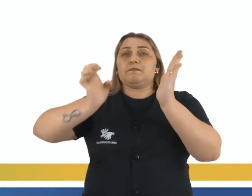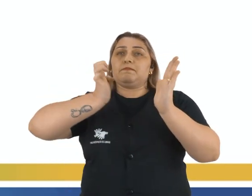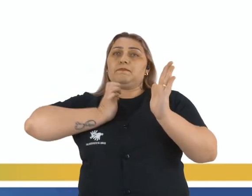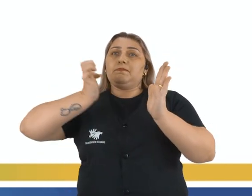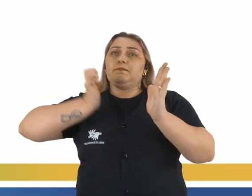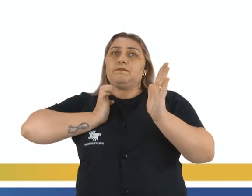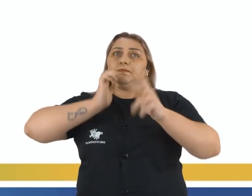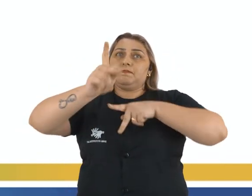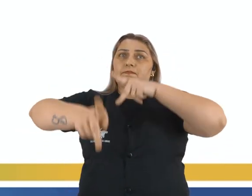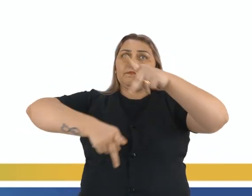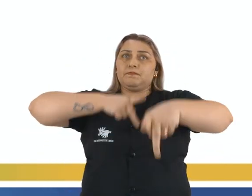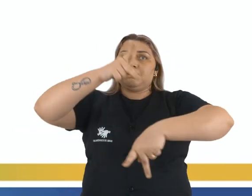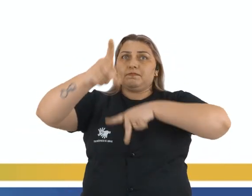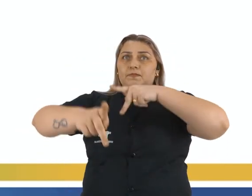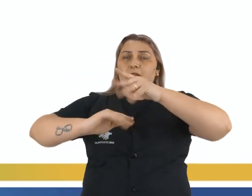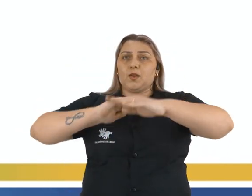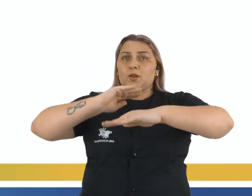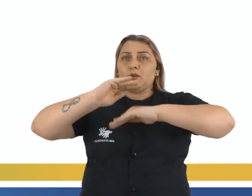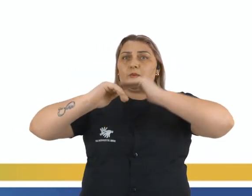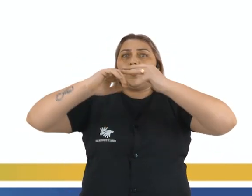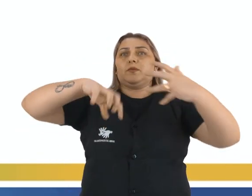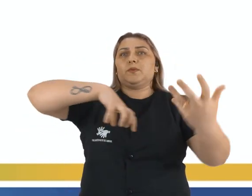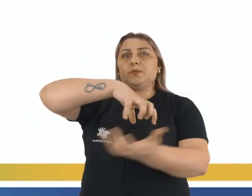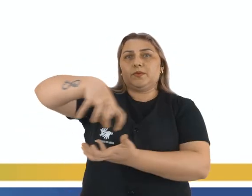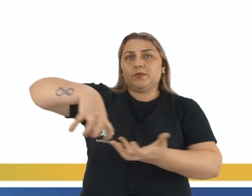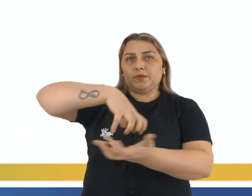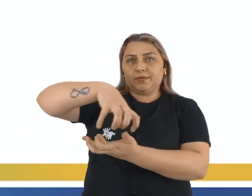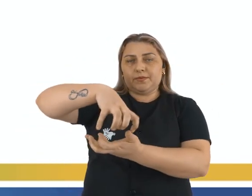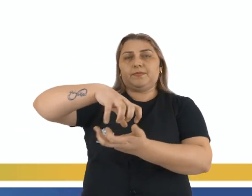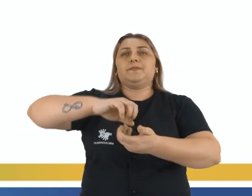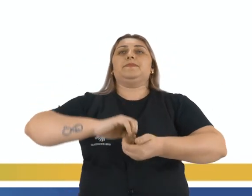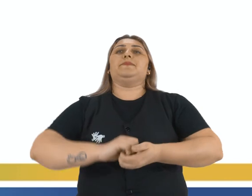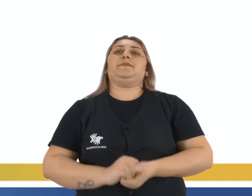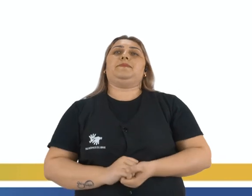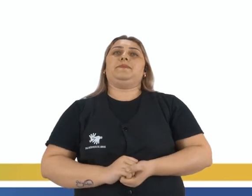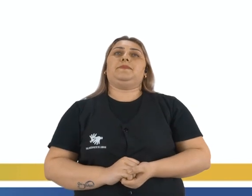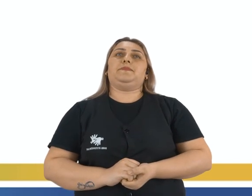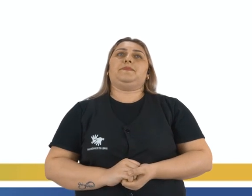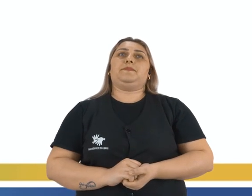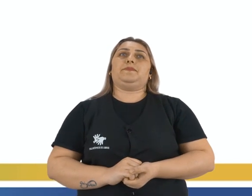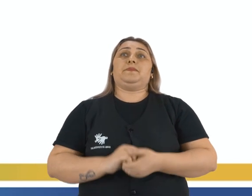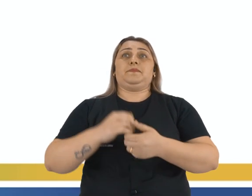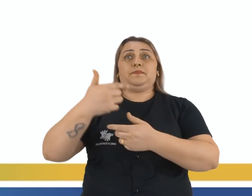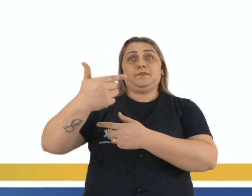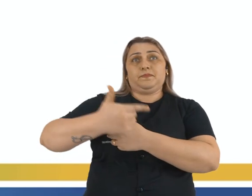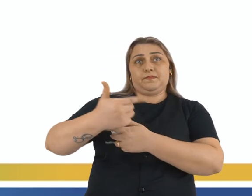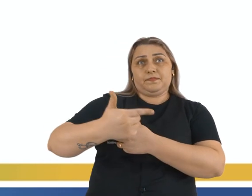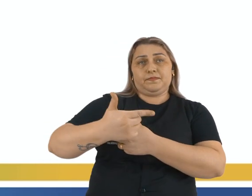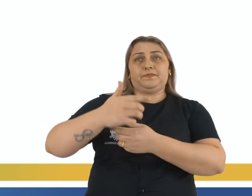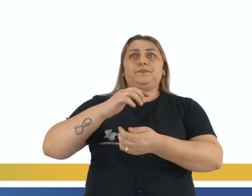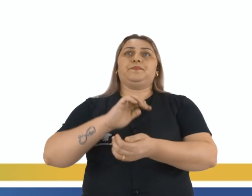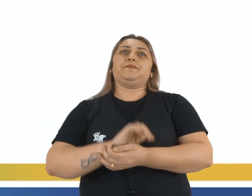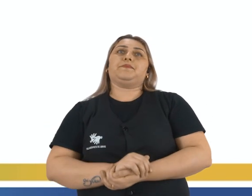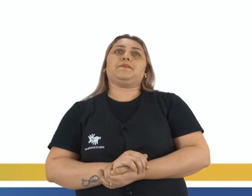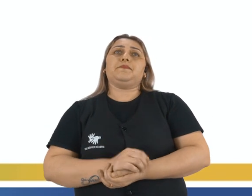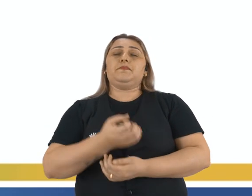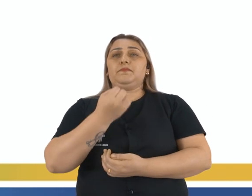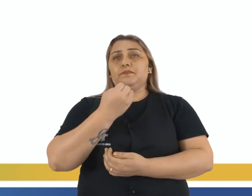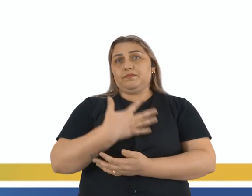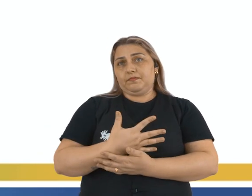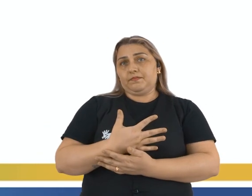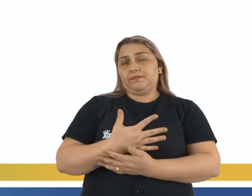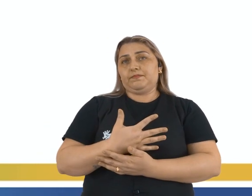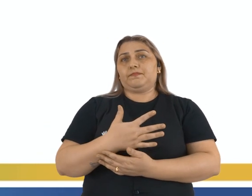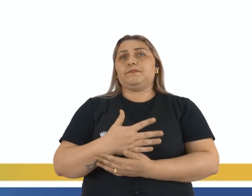excluindo as elites coloniais do processo revolucionário. Vamos para outra questão? Bom, essa daqui